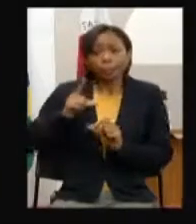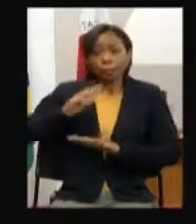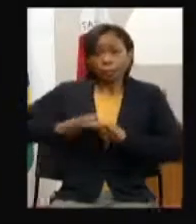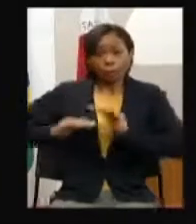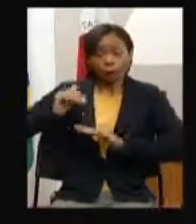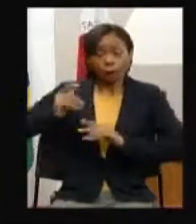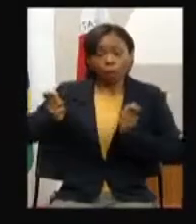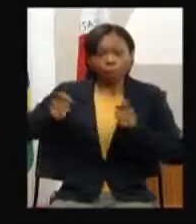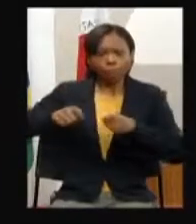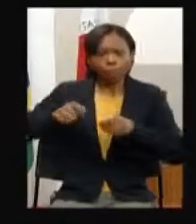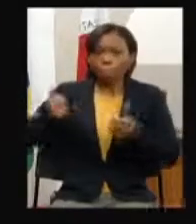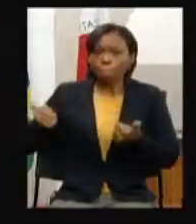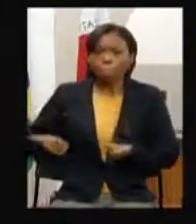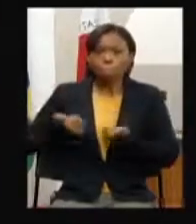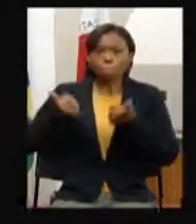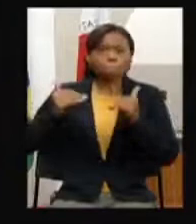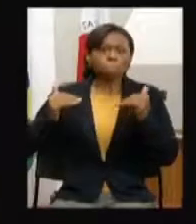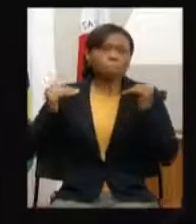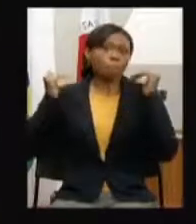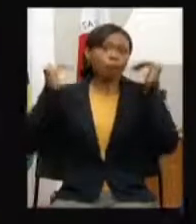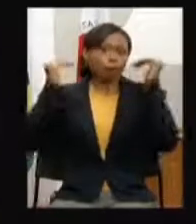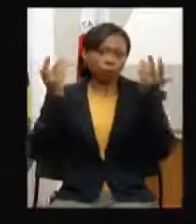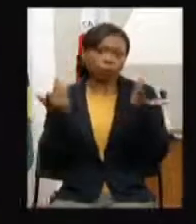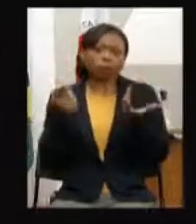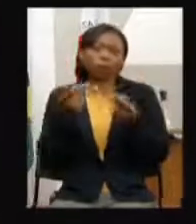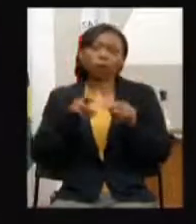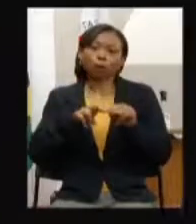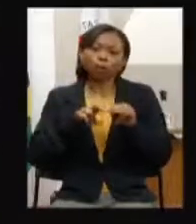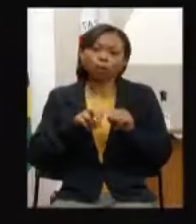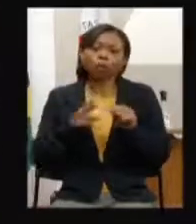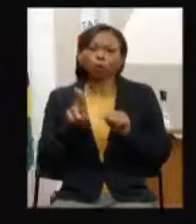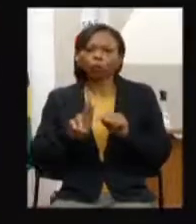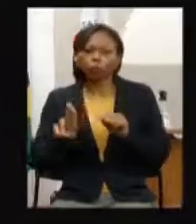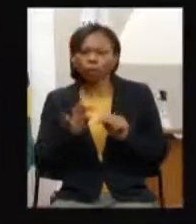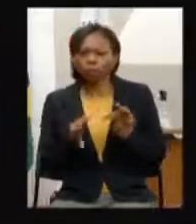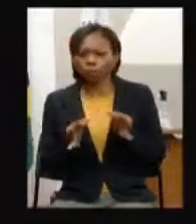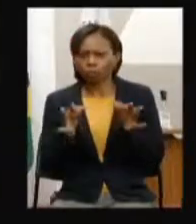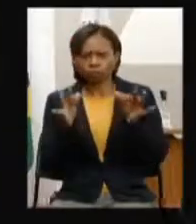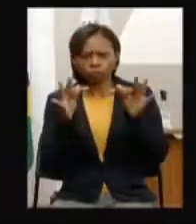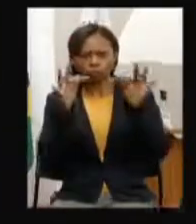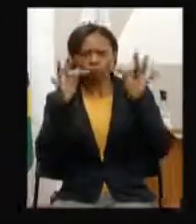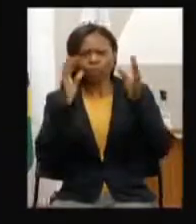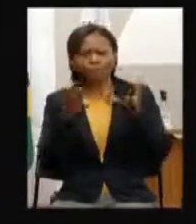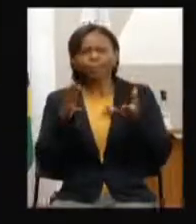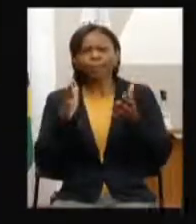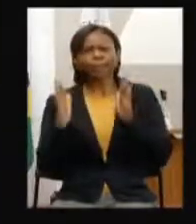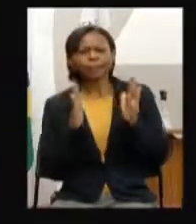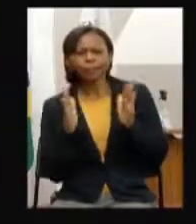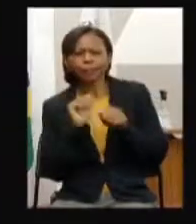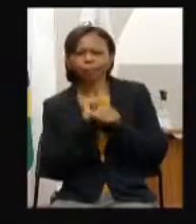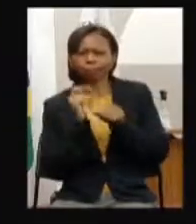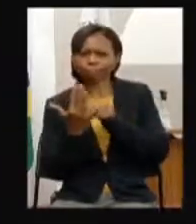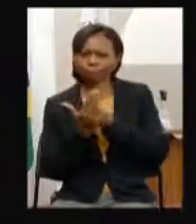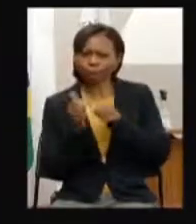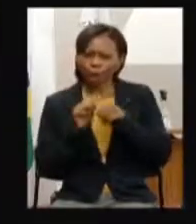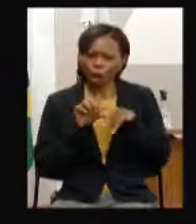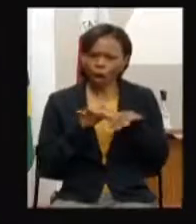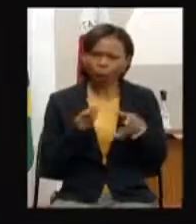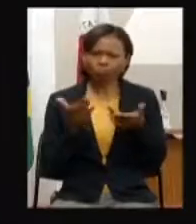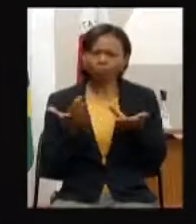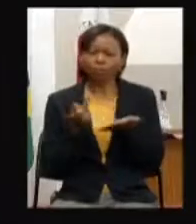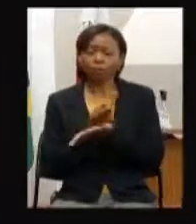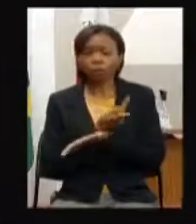maior por essa utilização da tecnologia forçada na pandemia então a gente vem estruturando aí